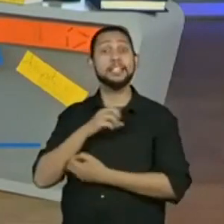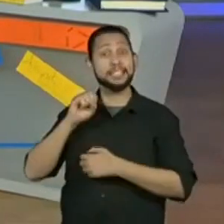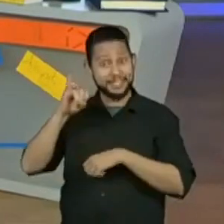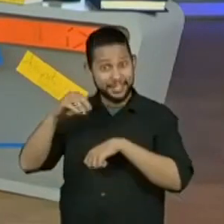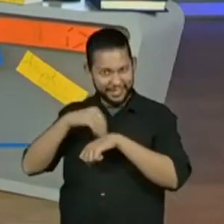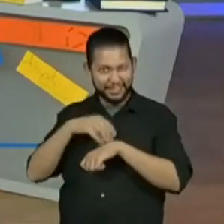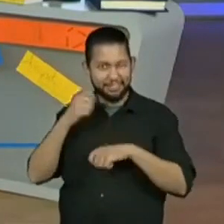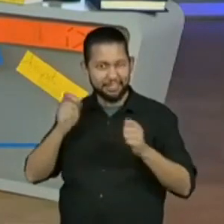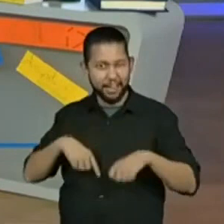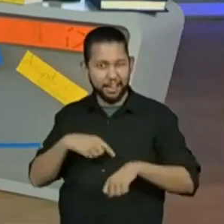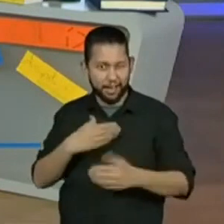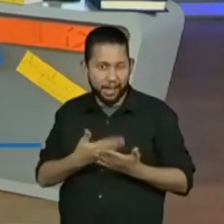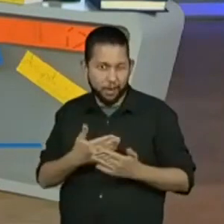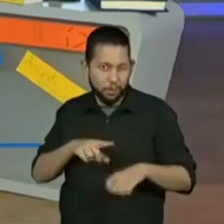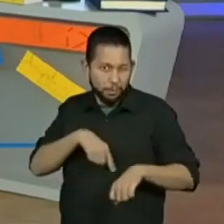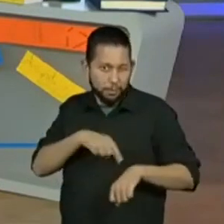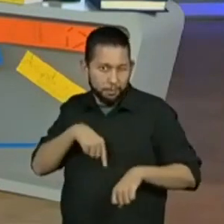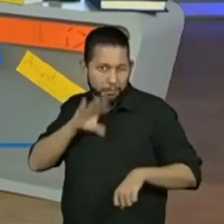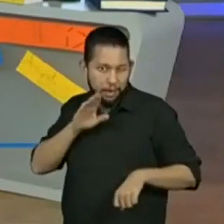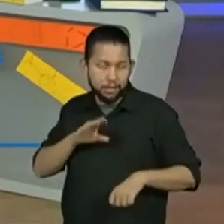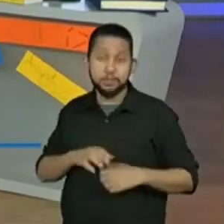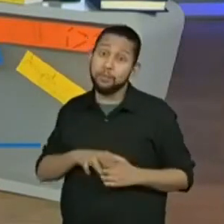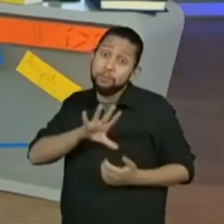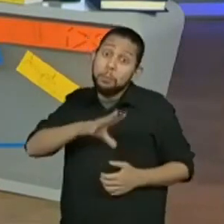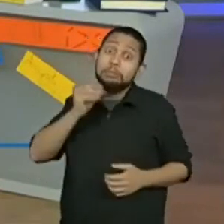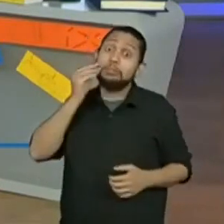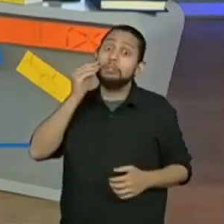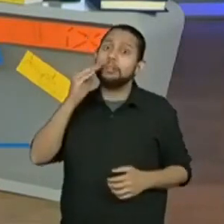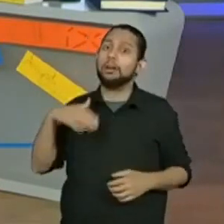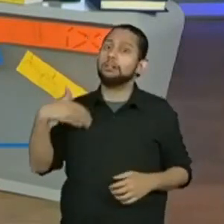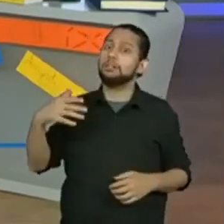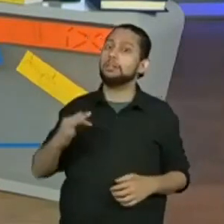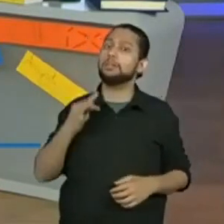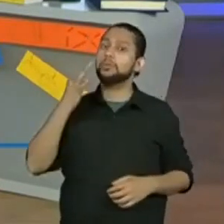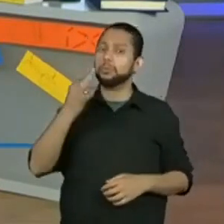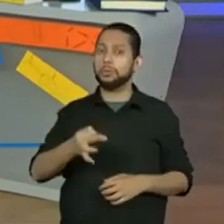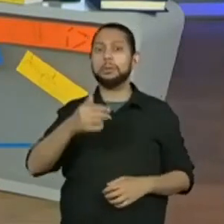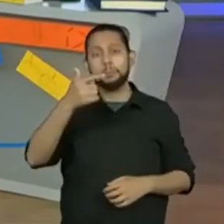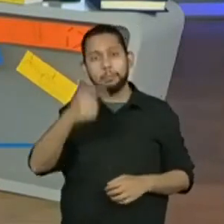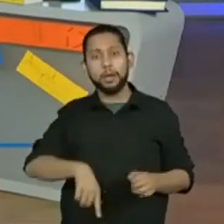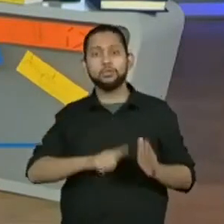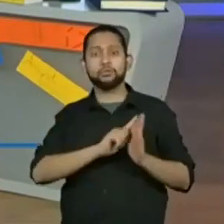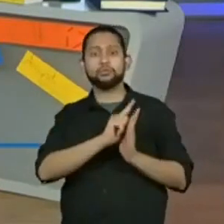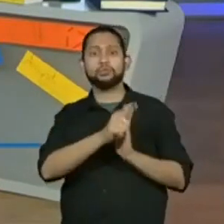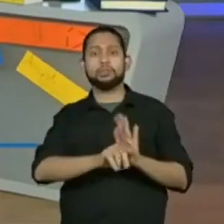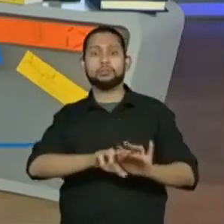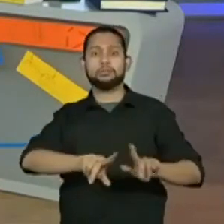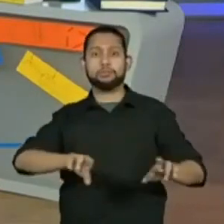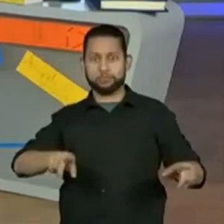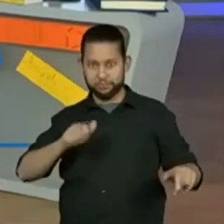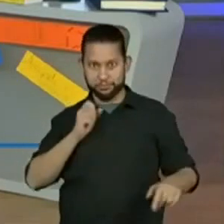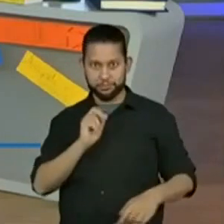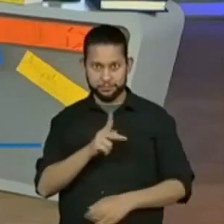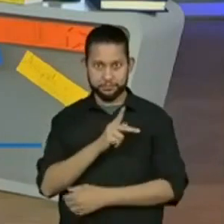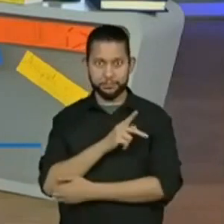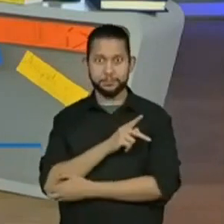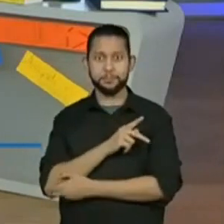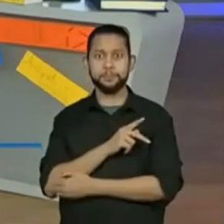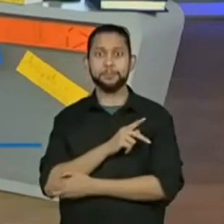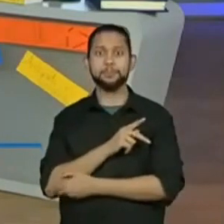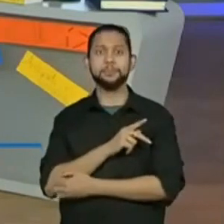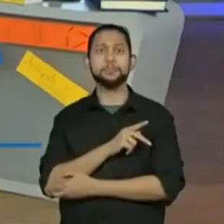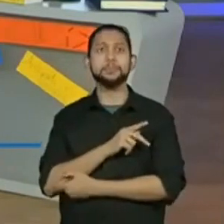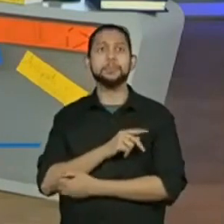mais. A gente dá um jeito de trazer mais desse gênero, mesmo com outros tipos de desenvolvimento de outras habilidades. Tá certo?